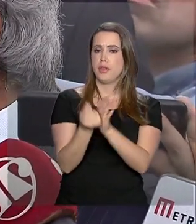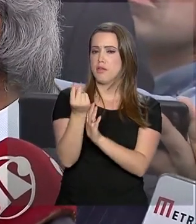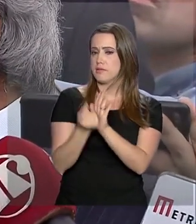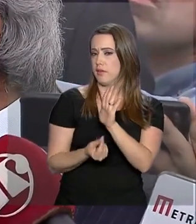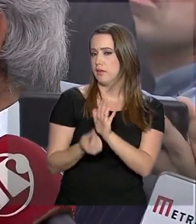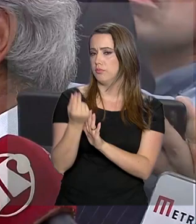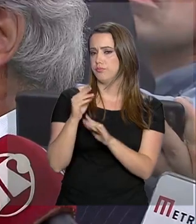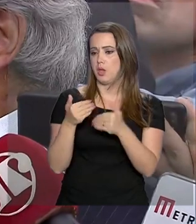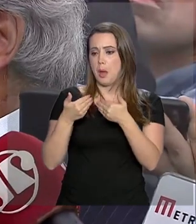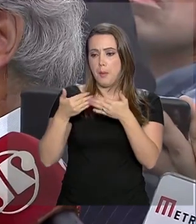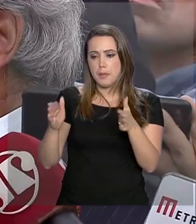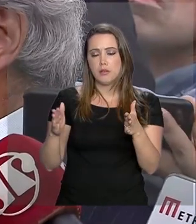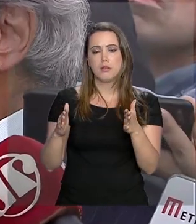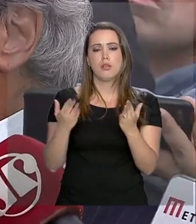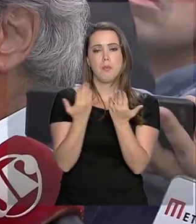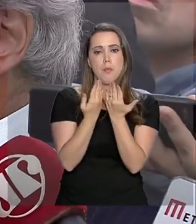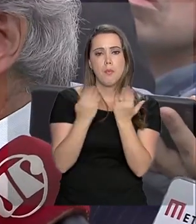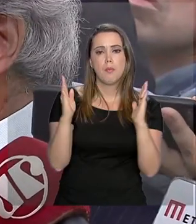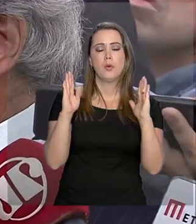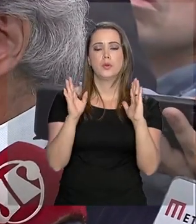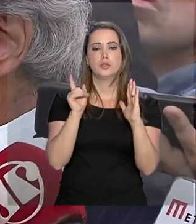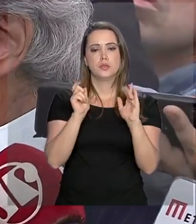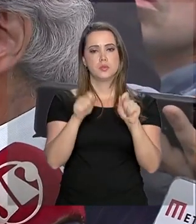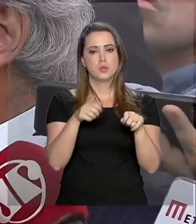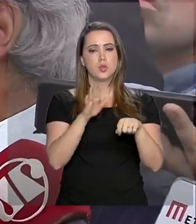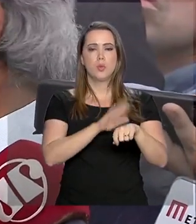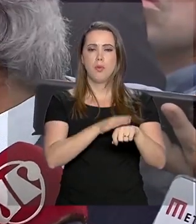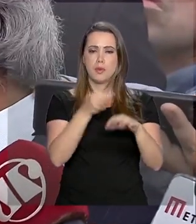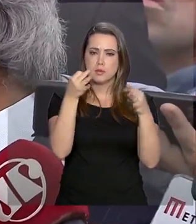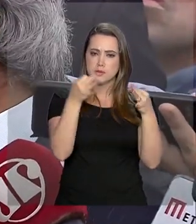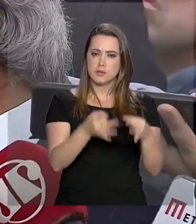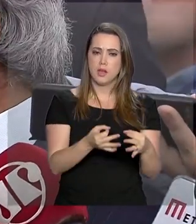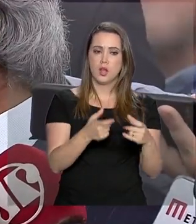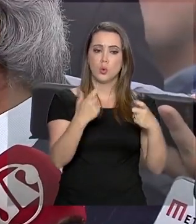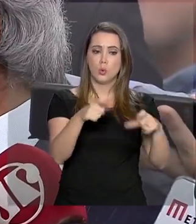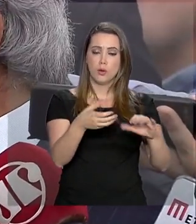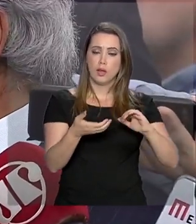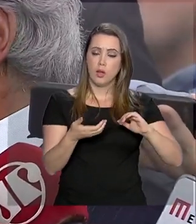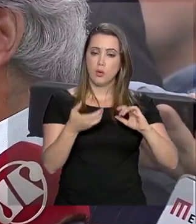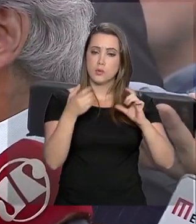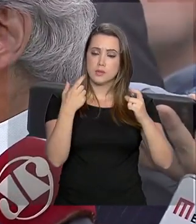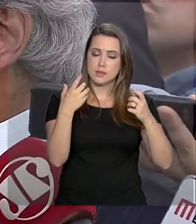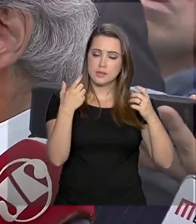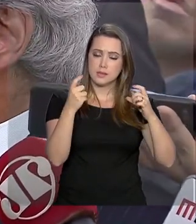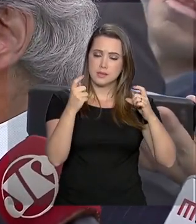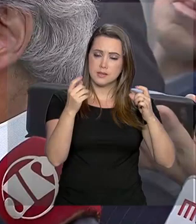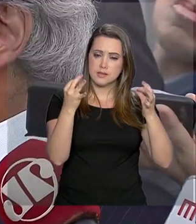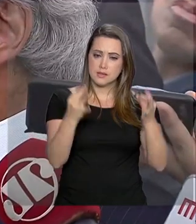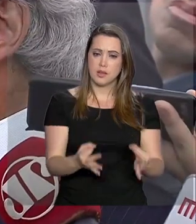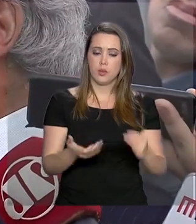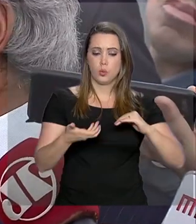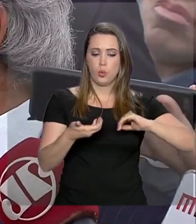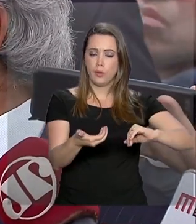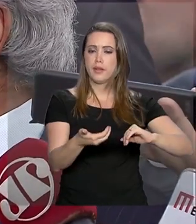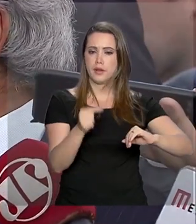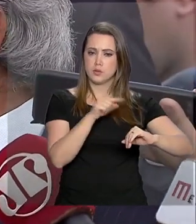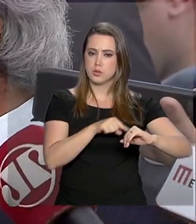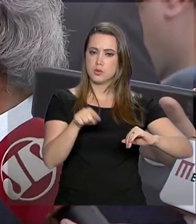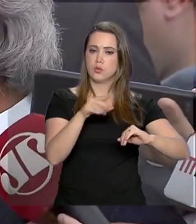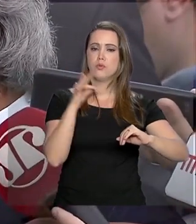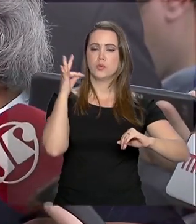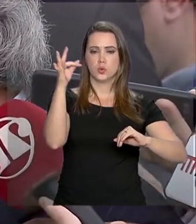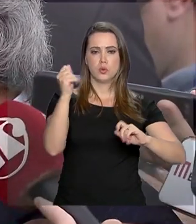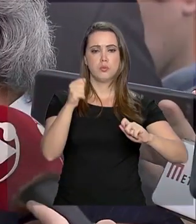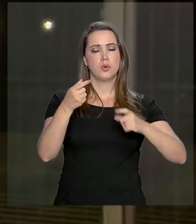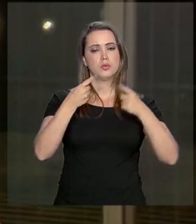a porta para que exatamente no fórum adequado, que é o Congresso brasileiro, essas perspectivas futuras